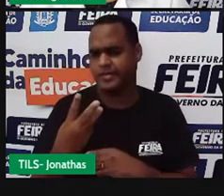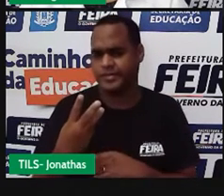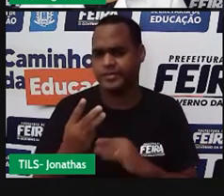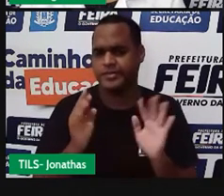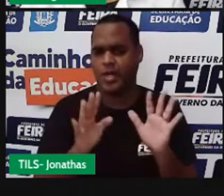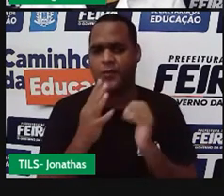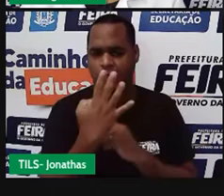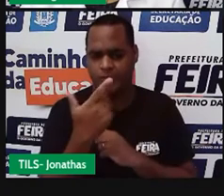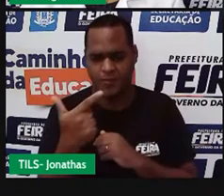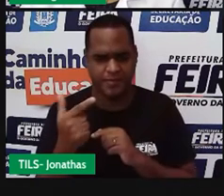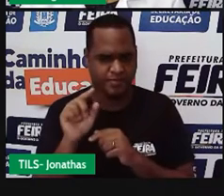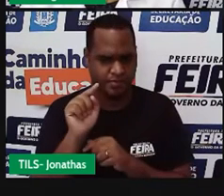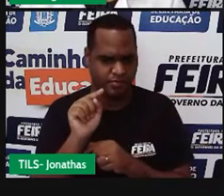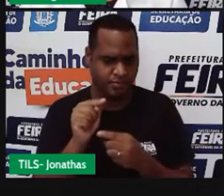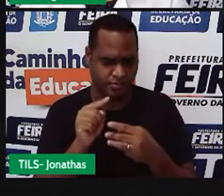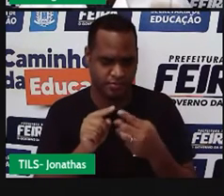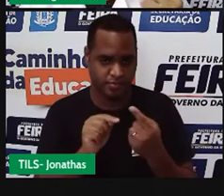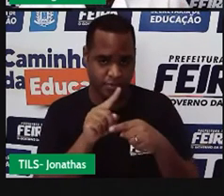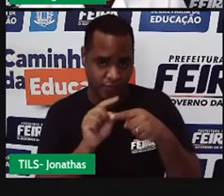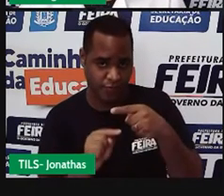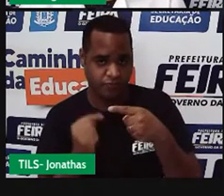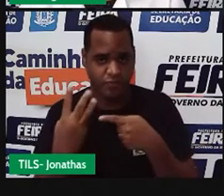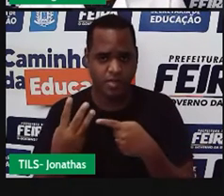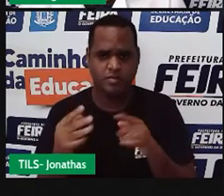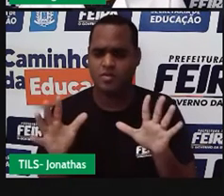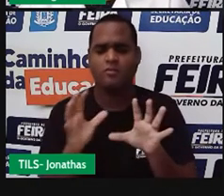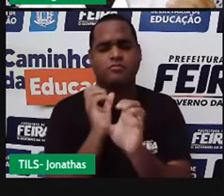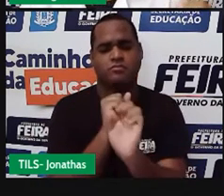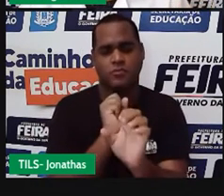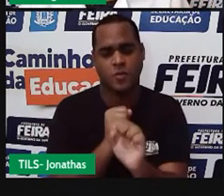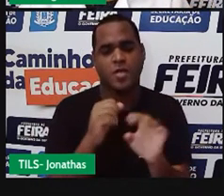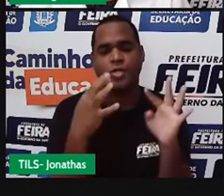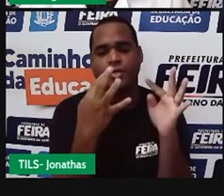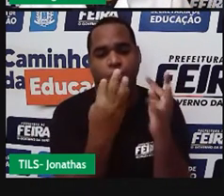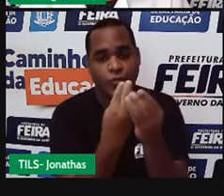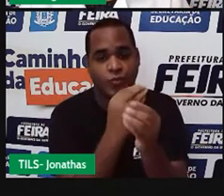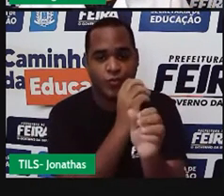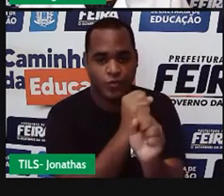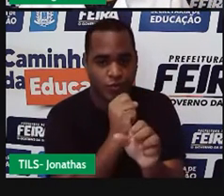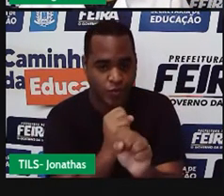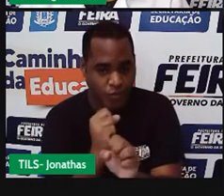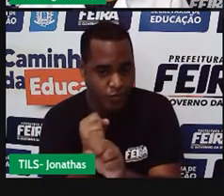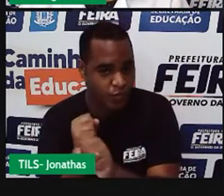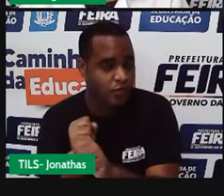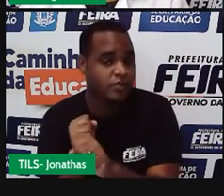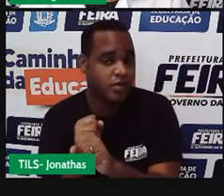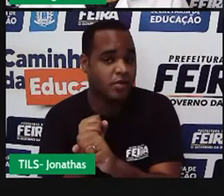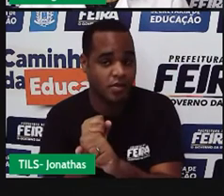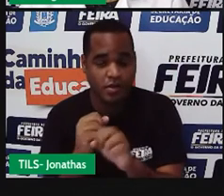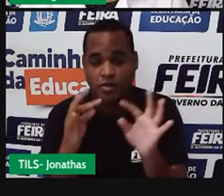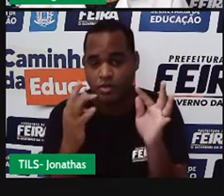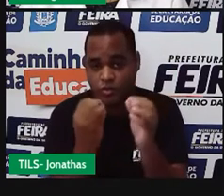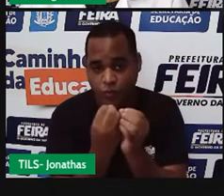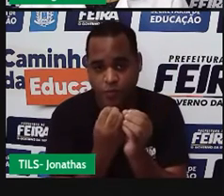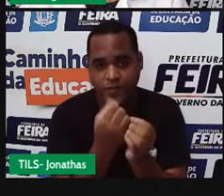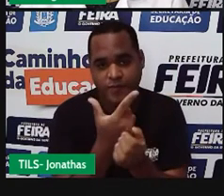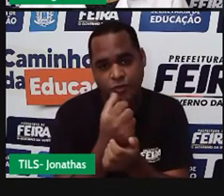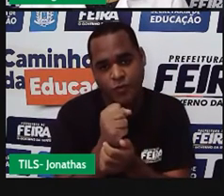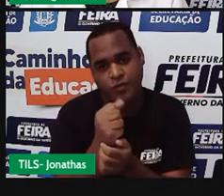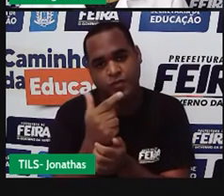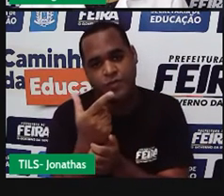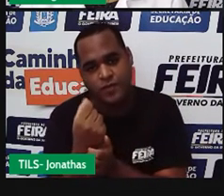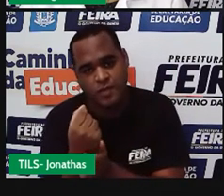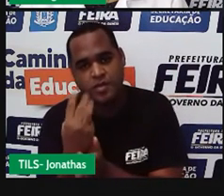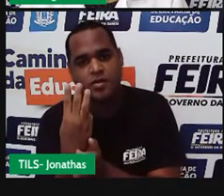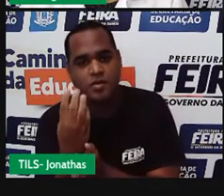que tem que dividir por três. É o total. O total do que? O total dessa soma aqui que tem